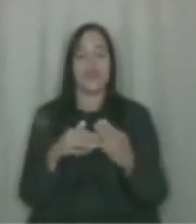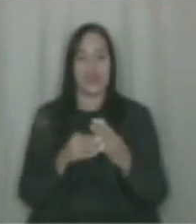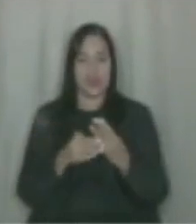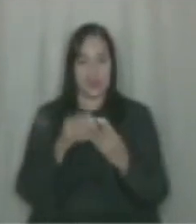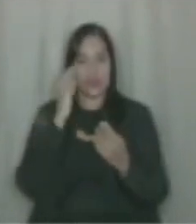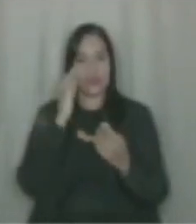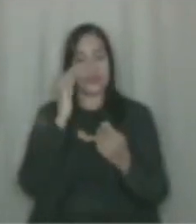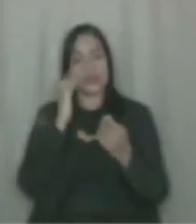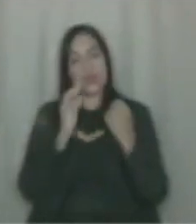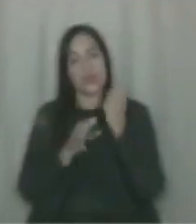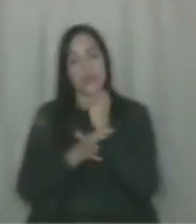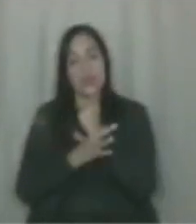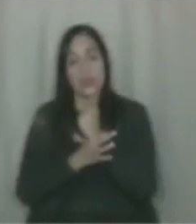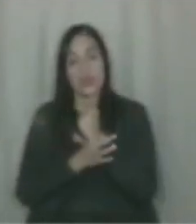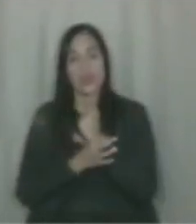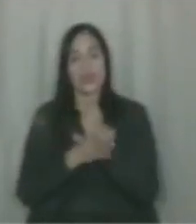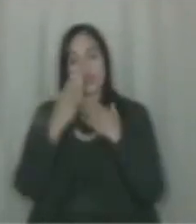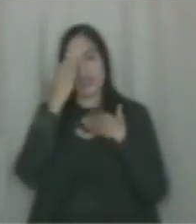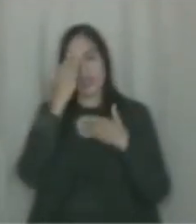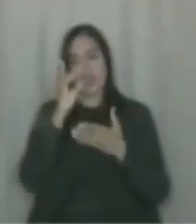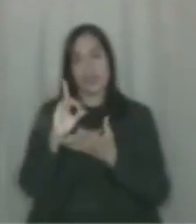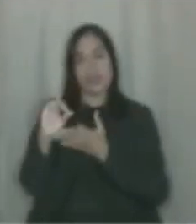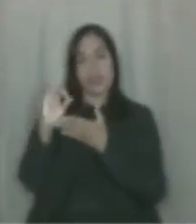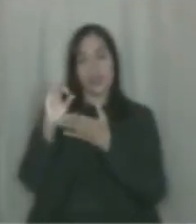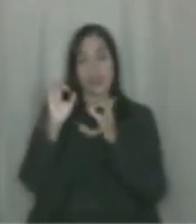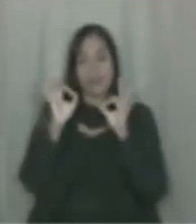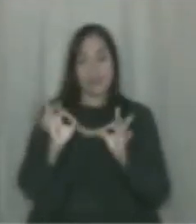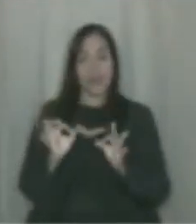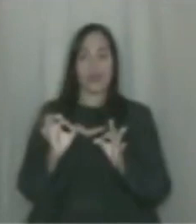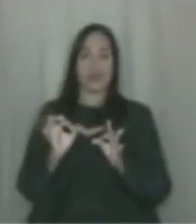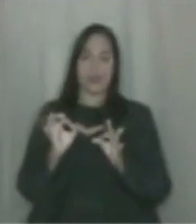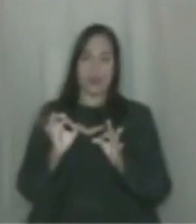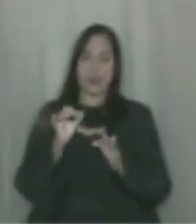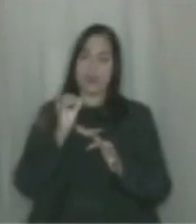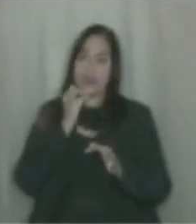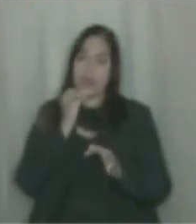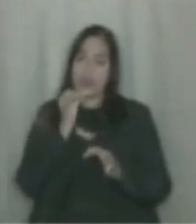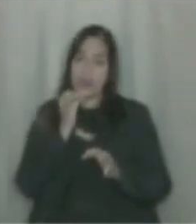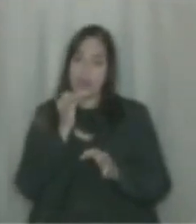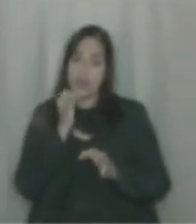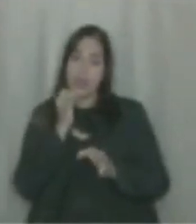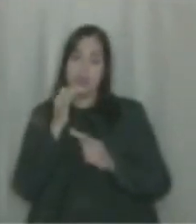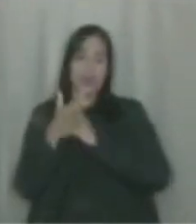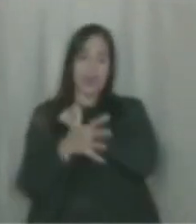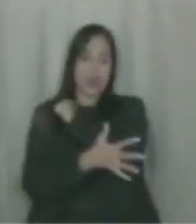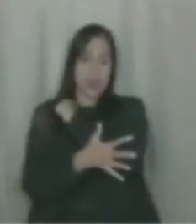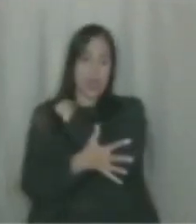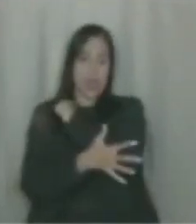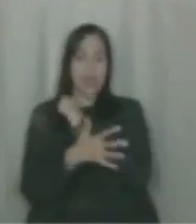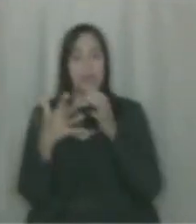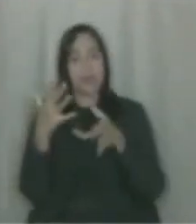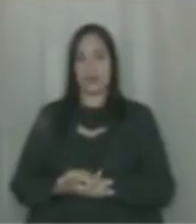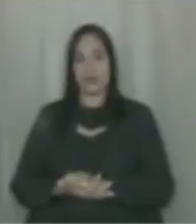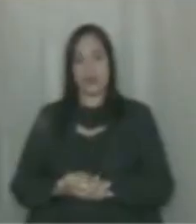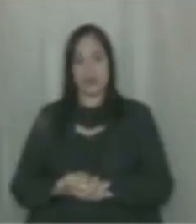na segurança pública e graças a Deus está dando certo Por que não trazer esse exemplo do Cabo de São D'Agostinho para a cidade